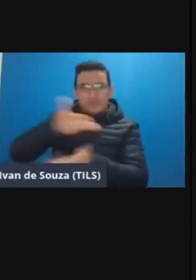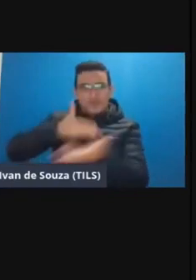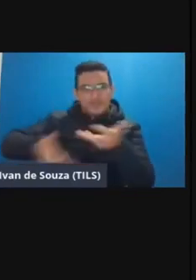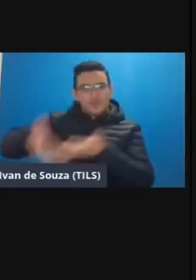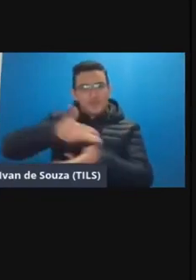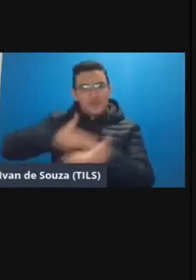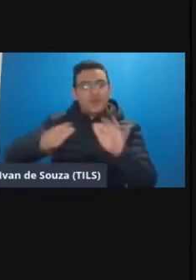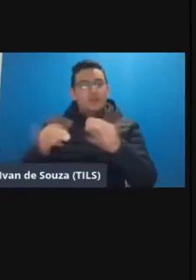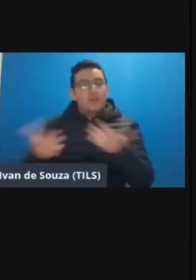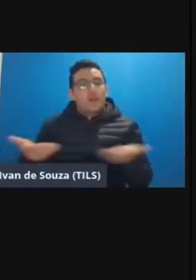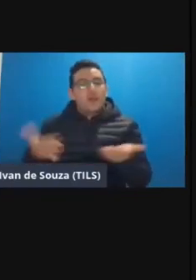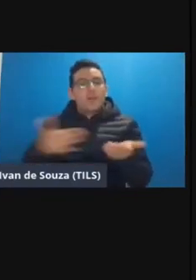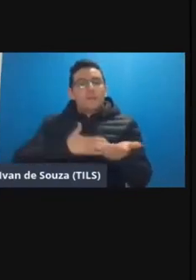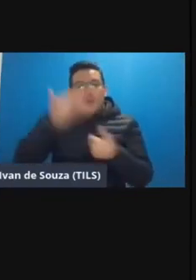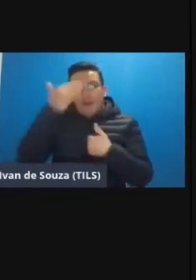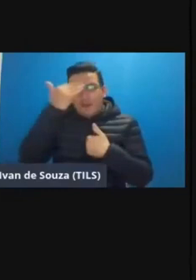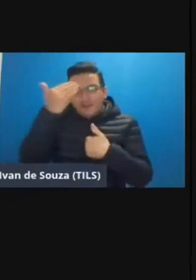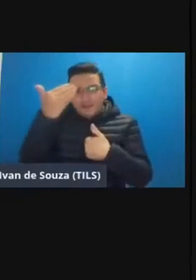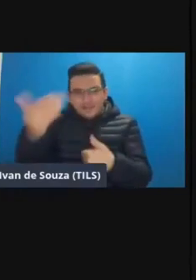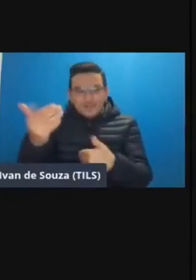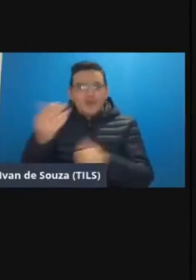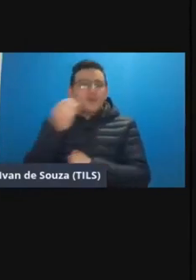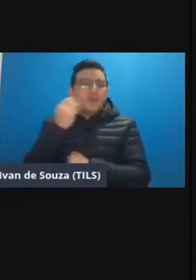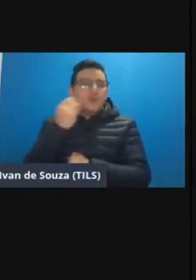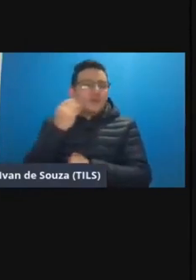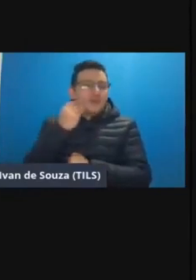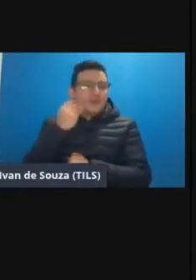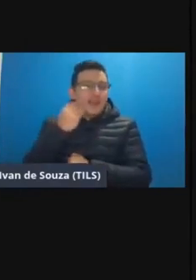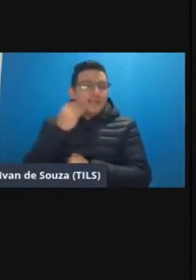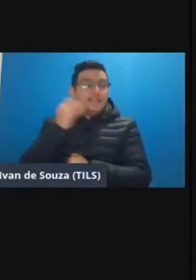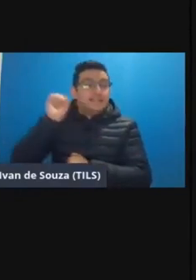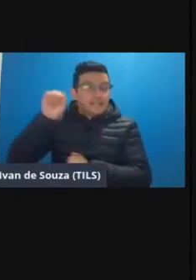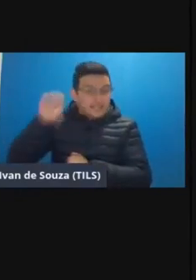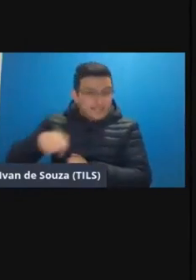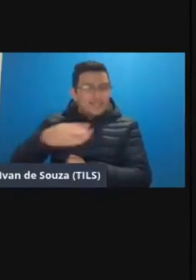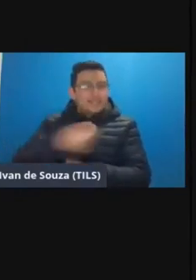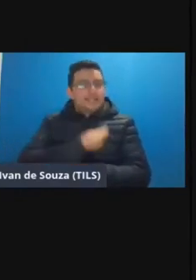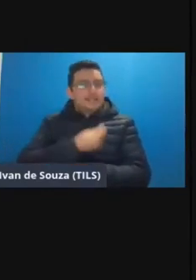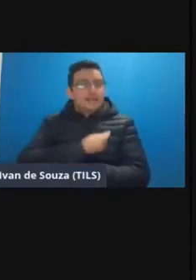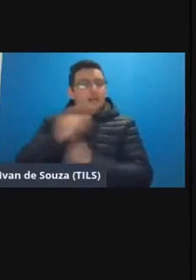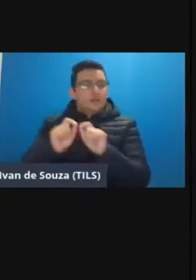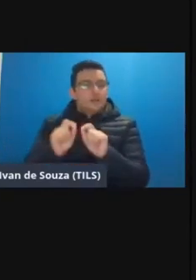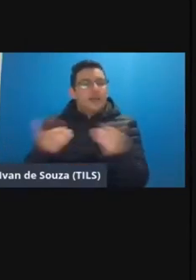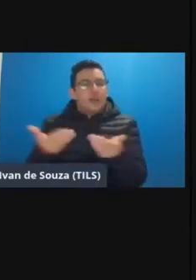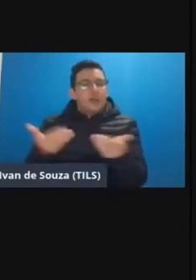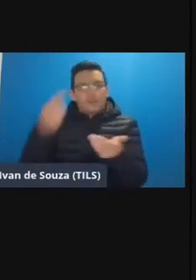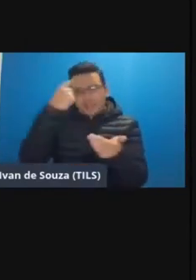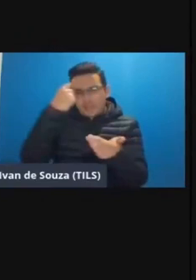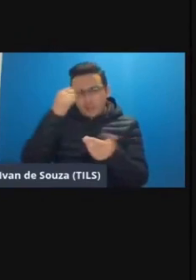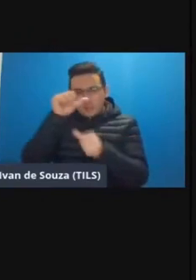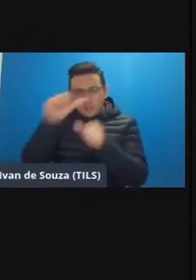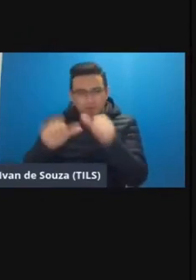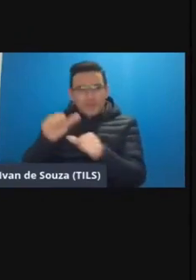então deixar o meu agradecimento né por essa oportunidade e sim estamos aí nos repensando nesse